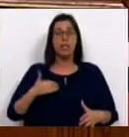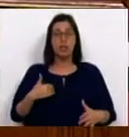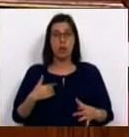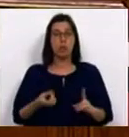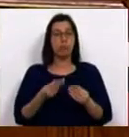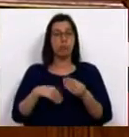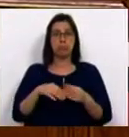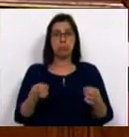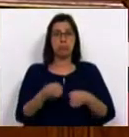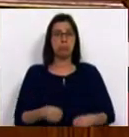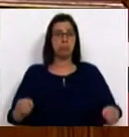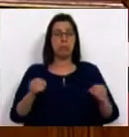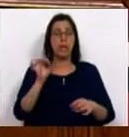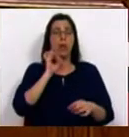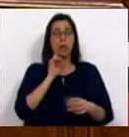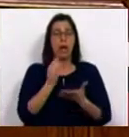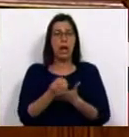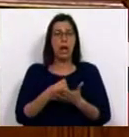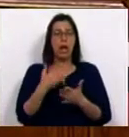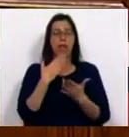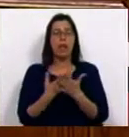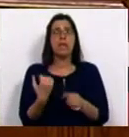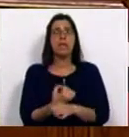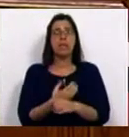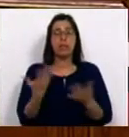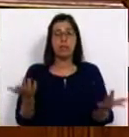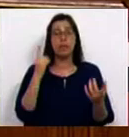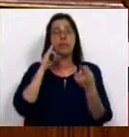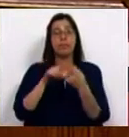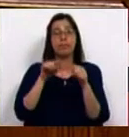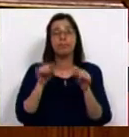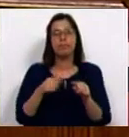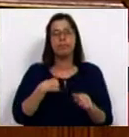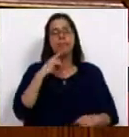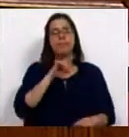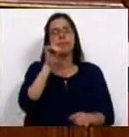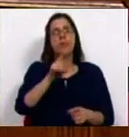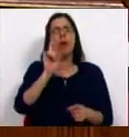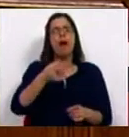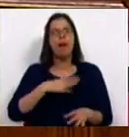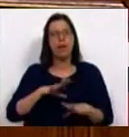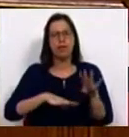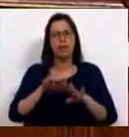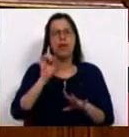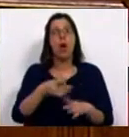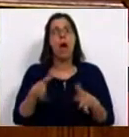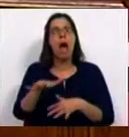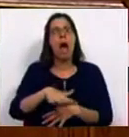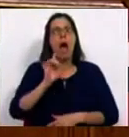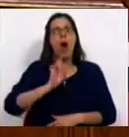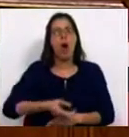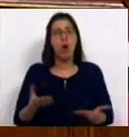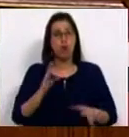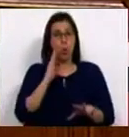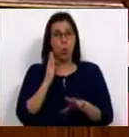não acrescentaram nada em termos de qualidade da prestação de serviço. E, nesse sentido, eu perguntava o que é que se pretende fazer nesta matéria,